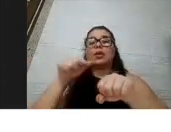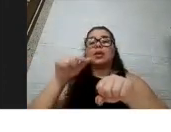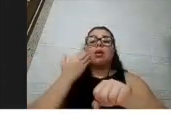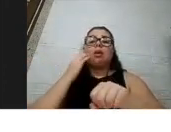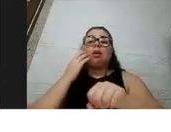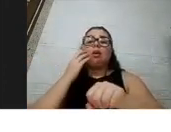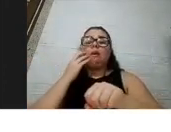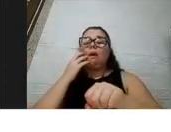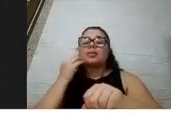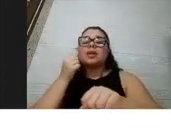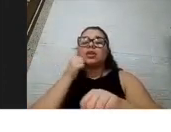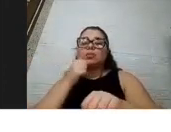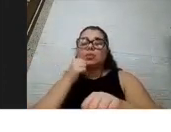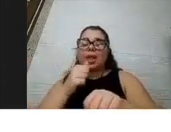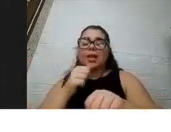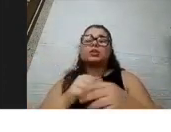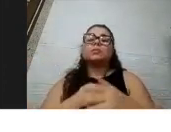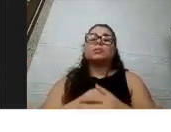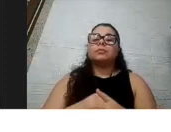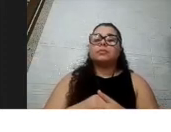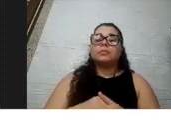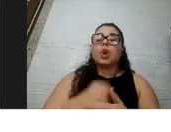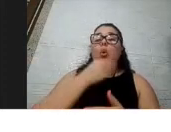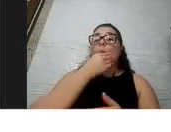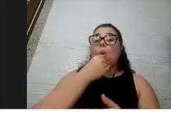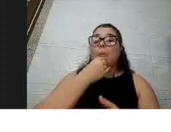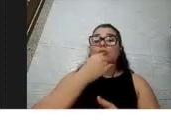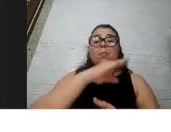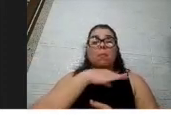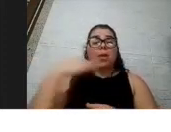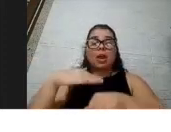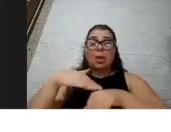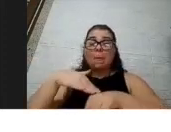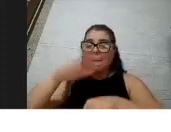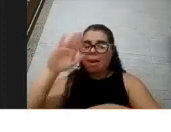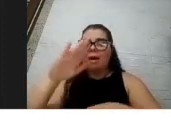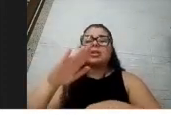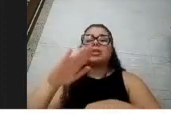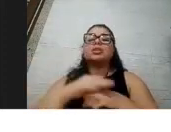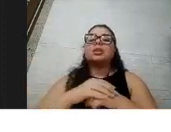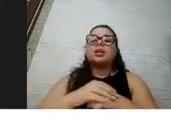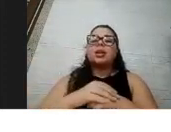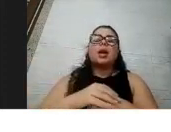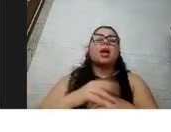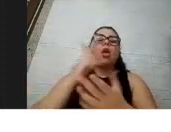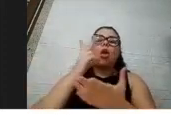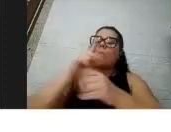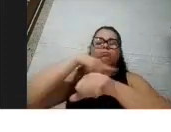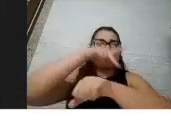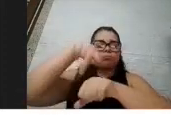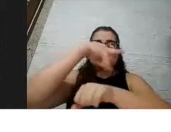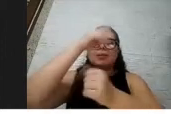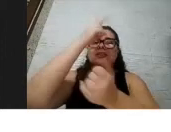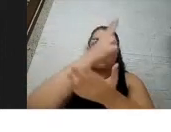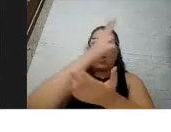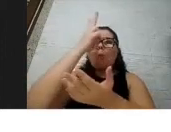população geral da Espanha então homens morrendo mais que mulheres população geral de Nova York homens morrendo mais